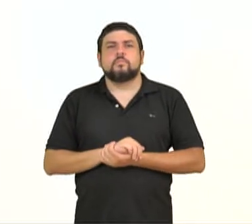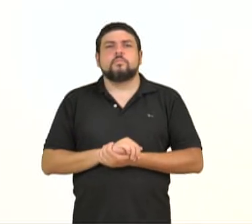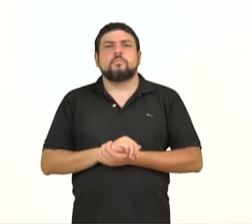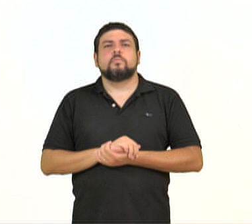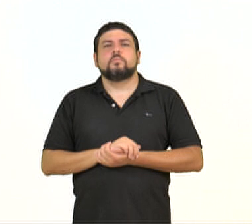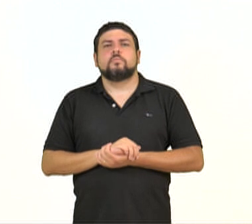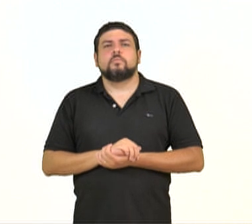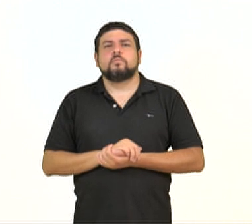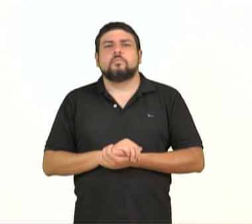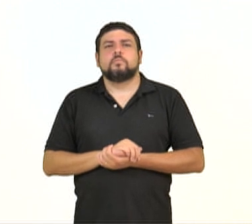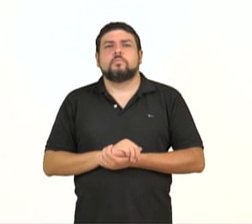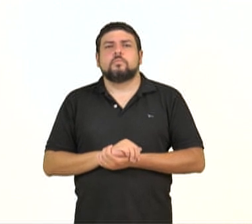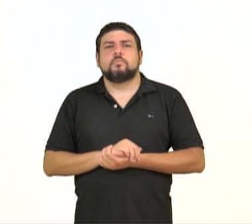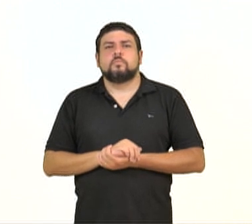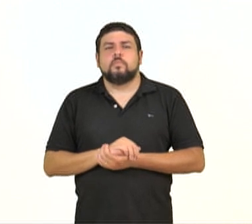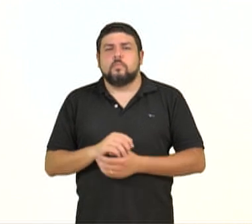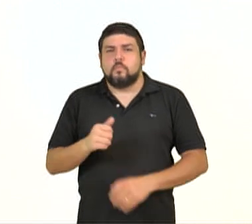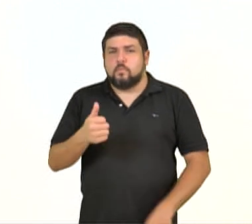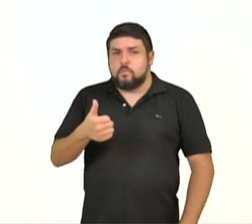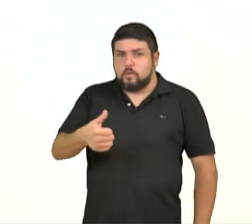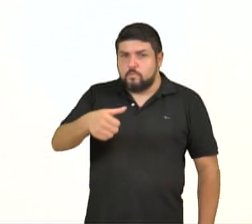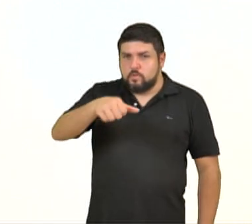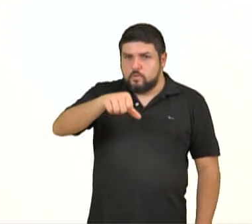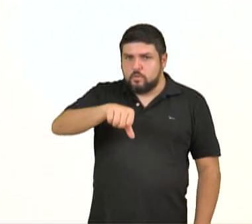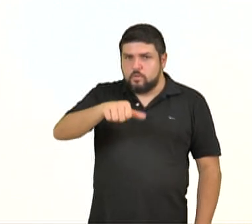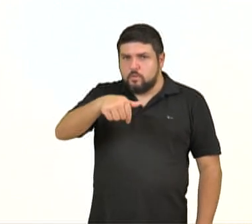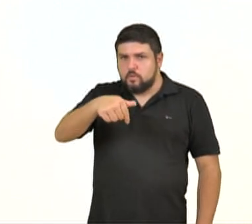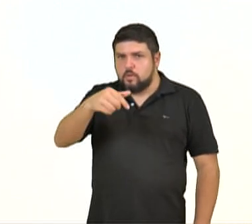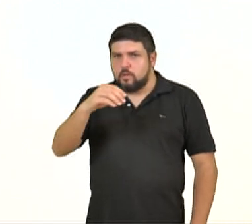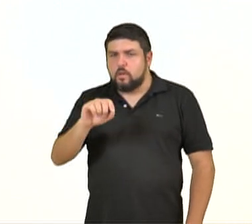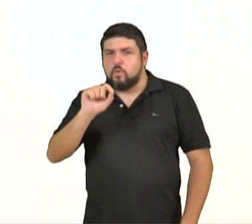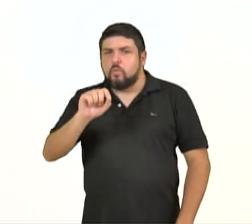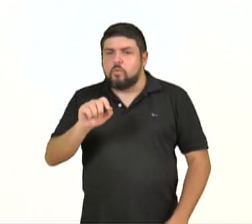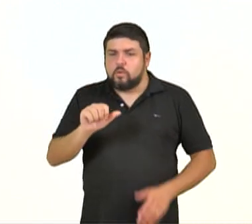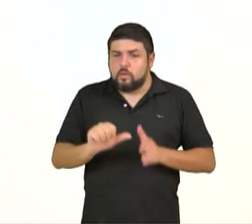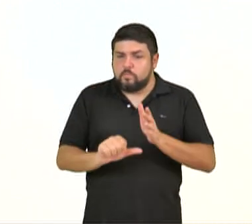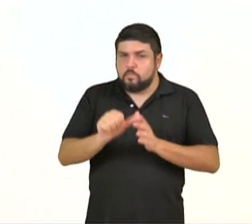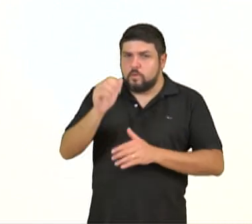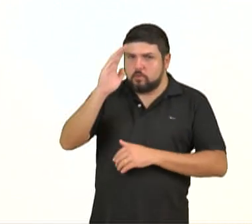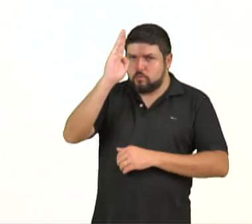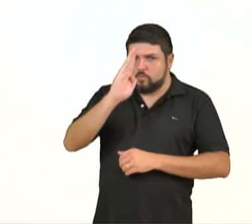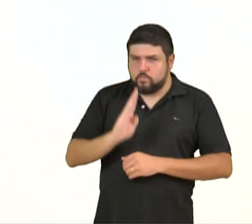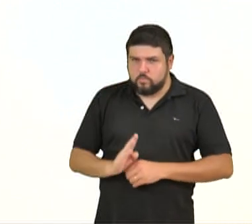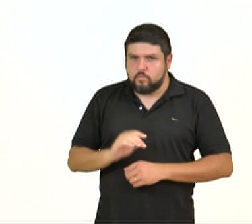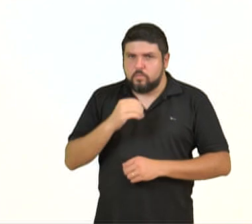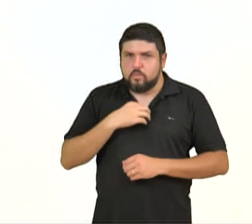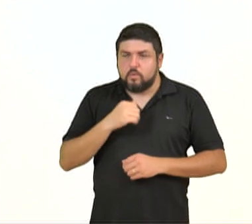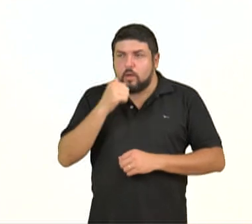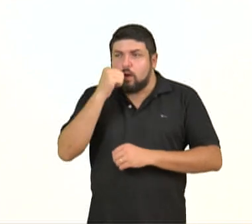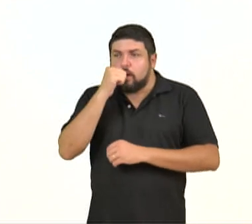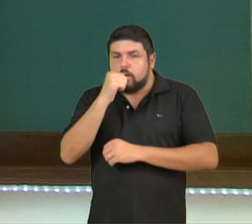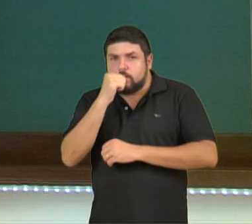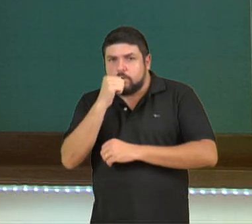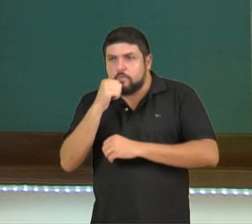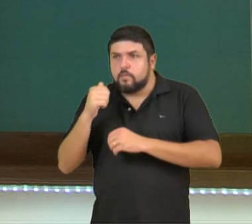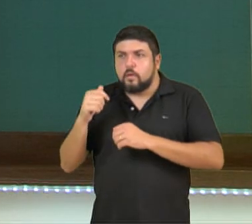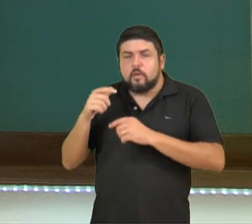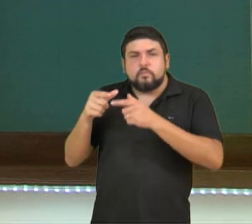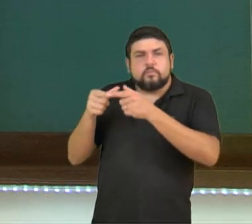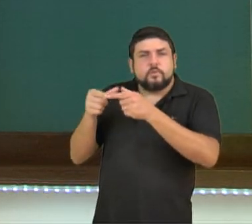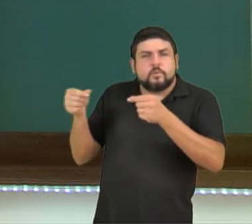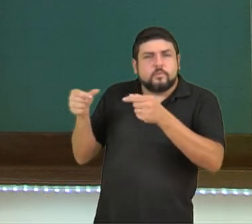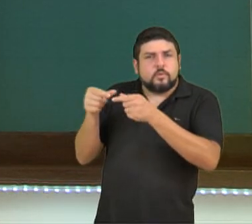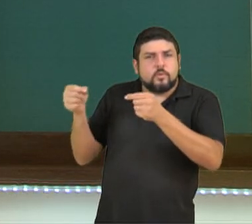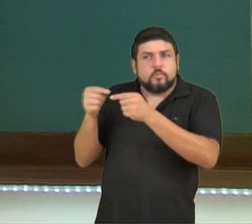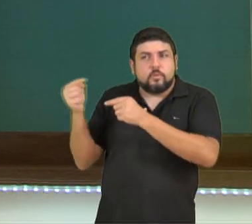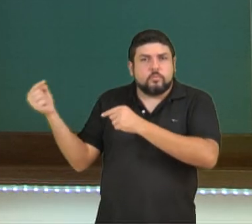década de 70, eles vêm para o Brasil na década de 70 com as mulheres japonesas, então elas trouxeram em sua cultura o softball e daí